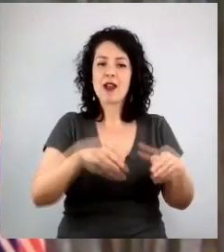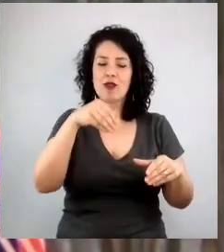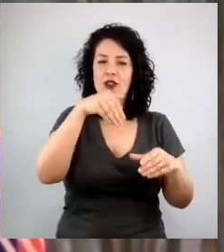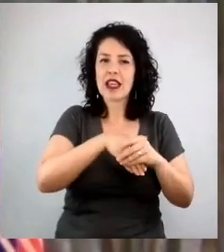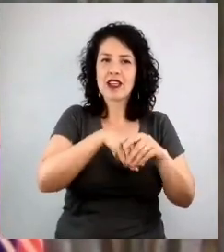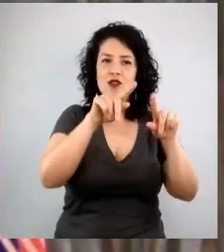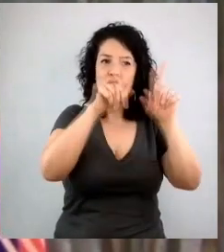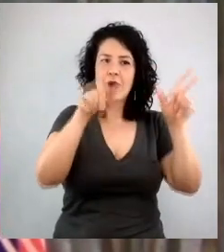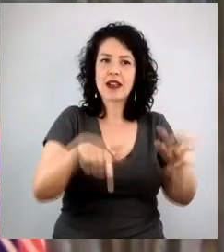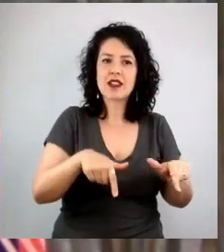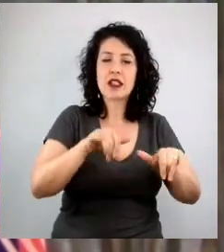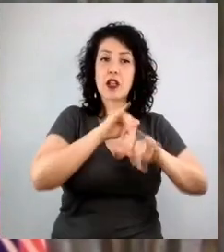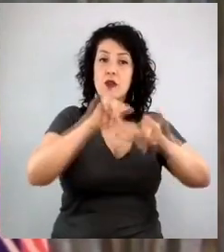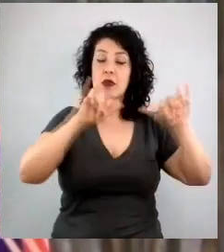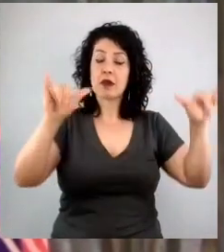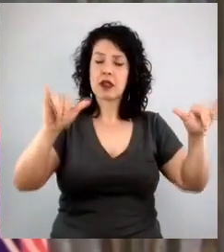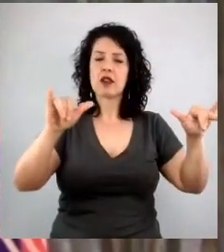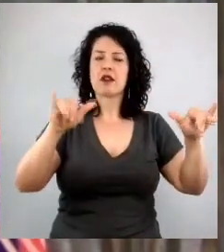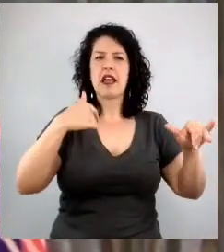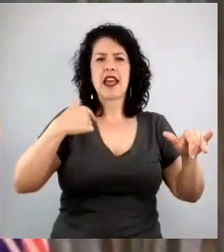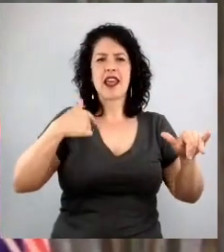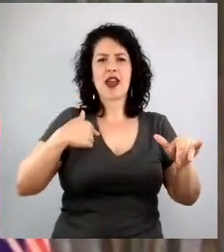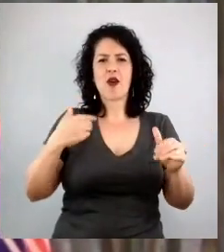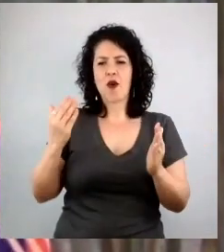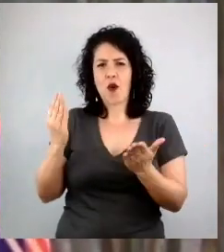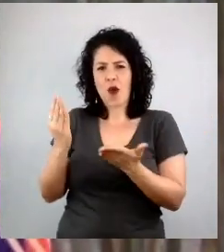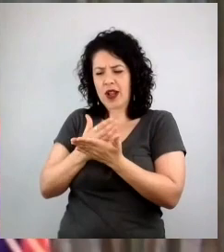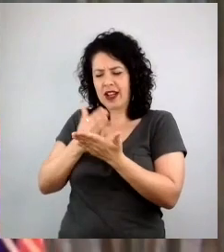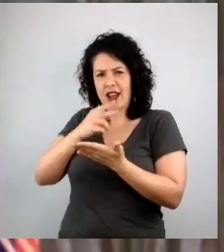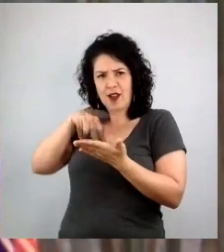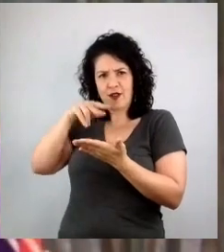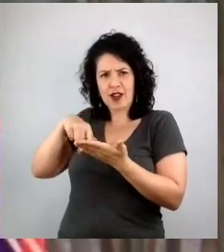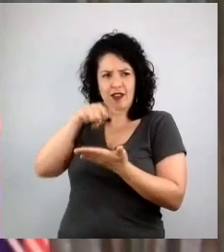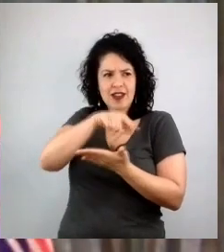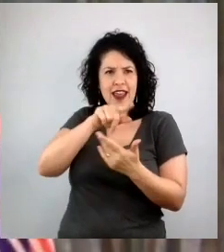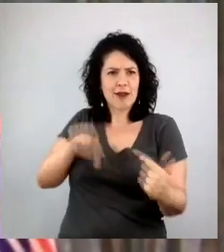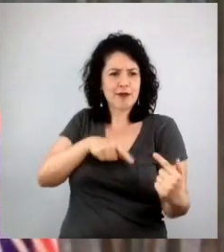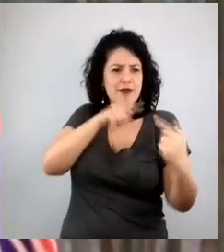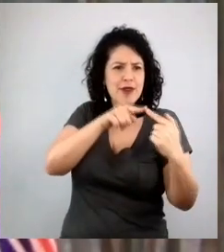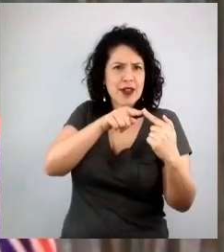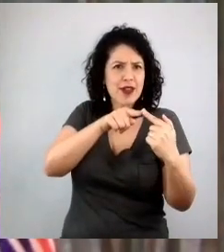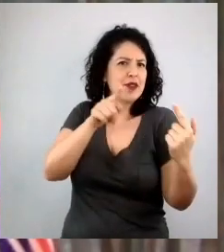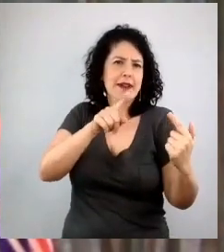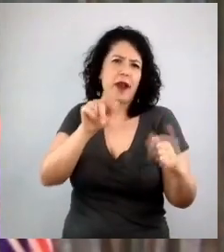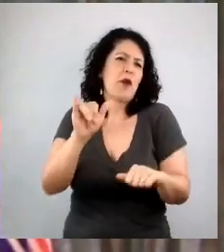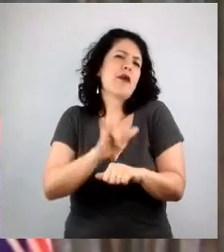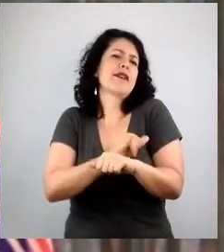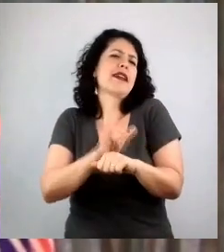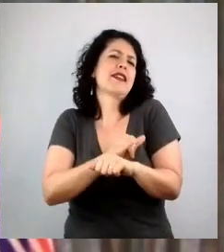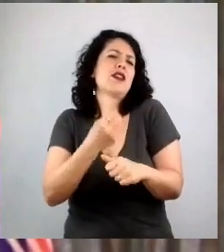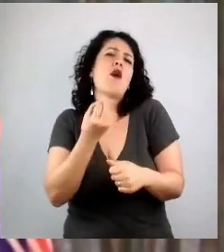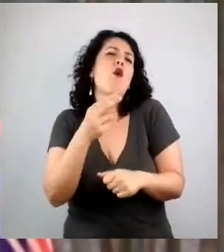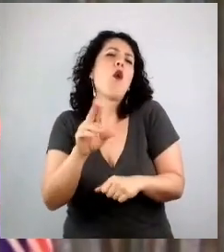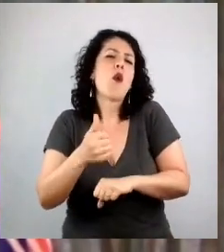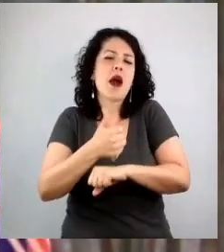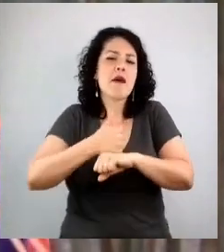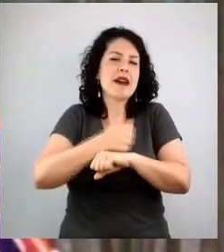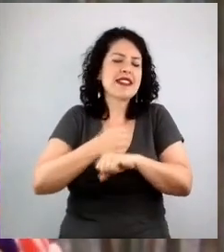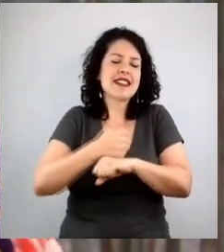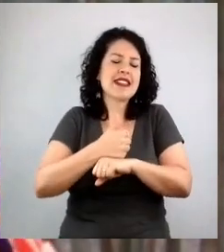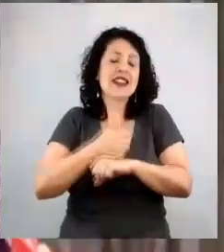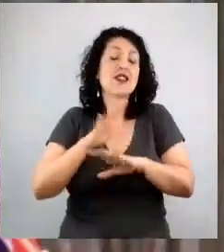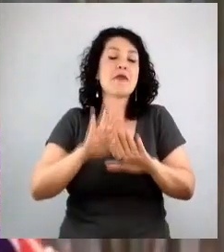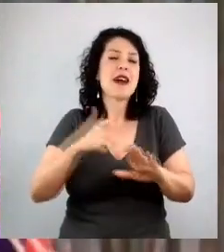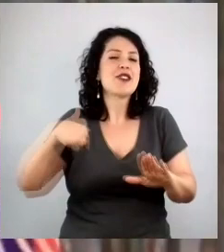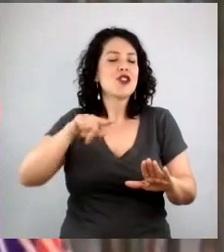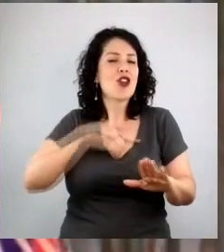lendo o mesmo livro. Não era por nenhuma habilidade específica, até porque eu não tinha muito naquela época. Enfim, mas porque a gente estava lendo o mesmo livro, deu tudo certo.